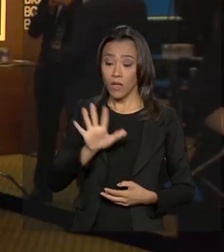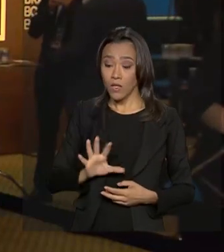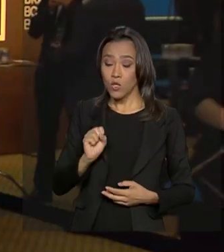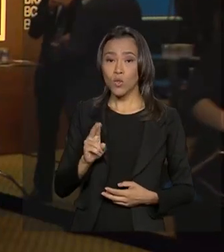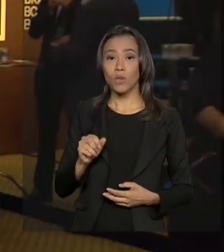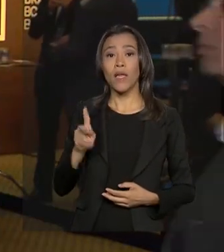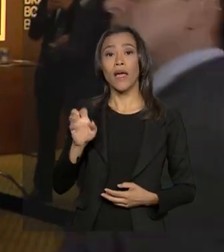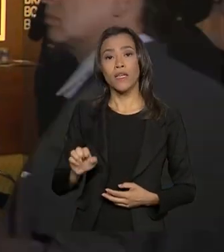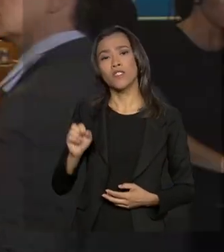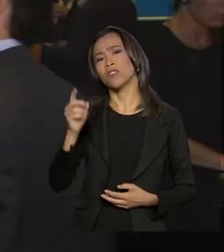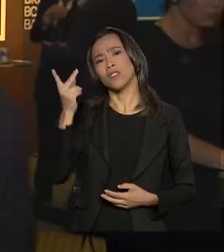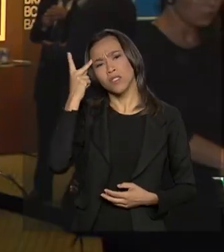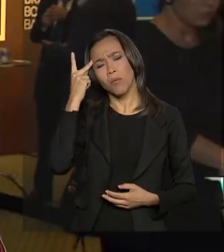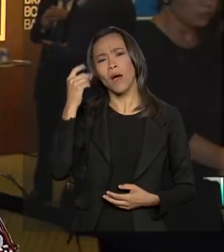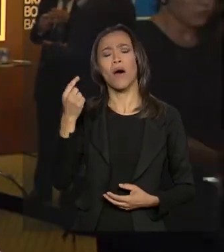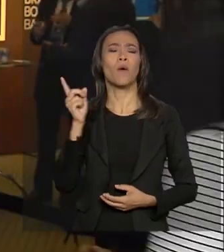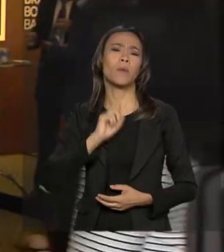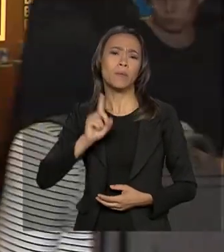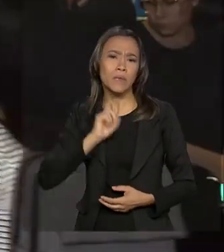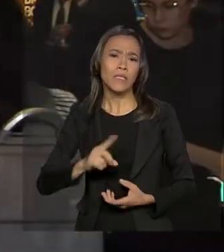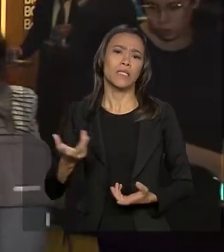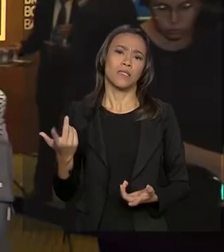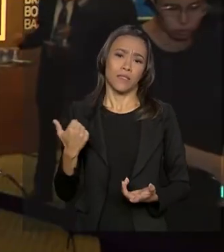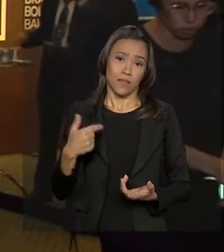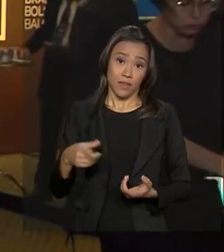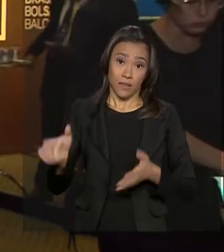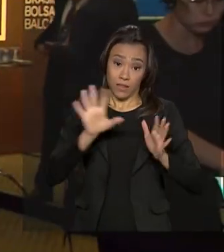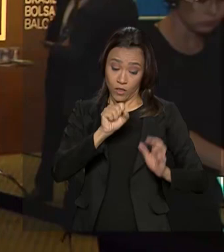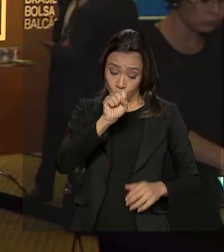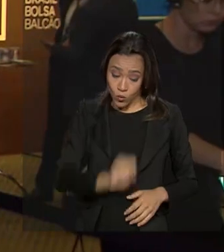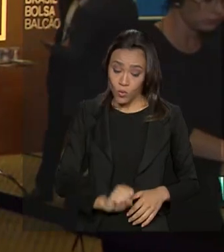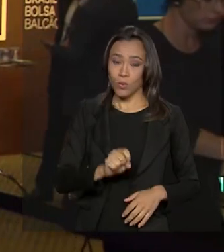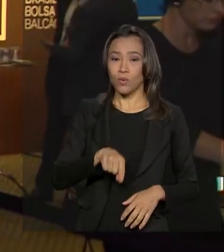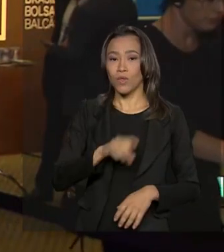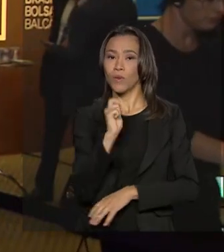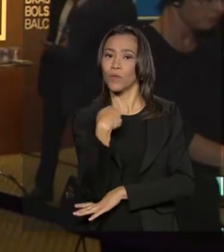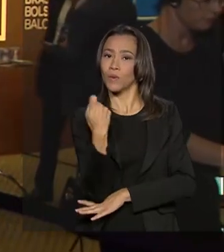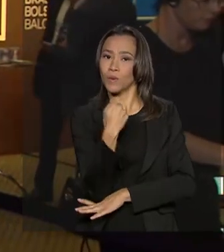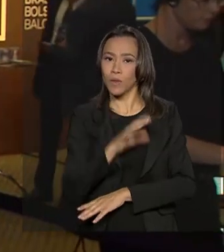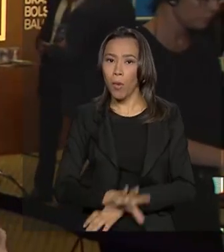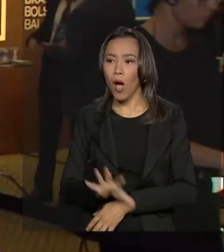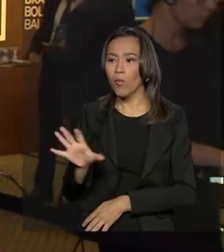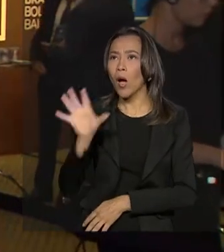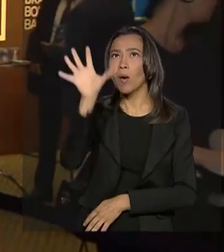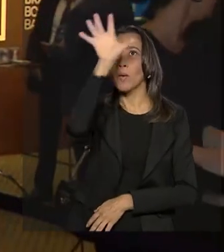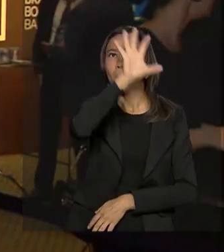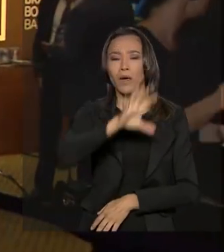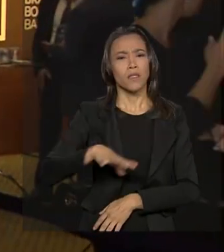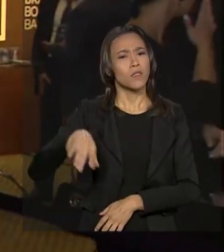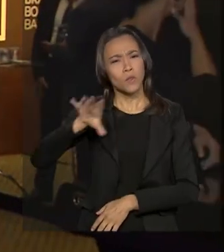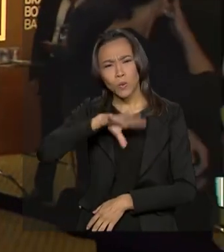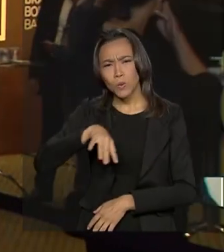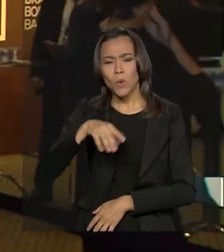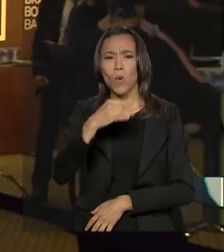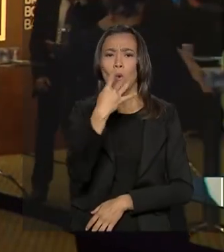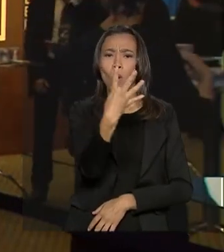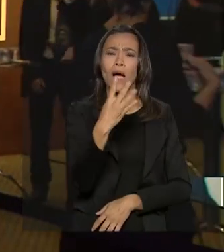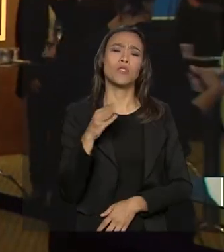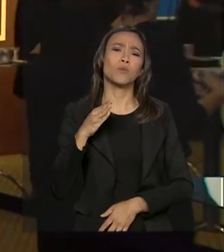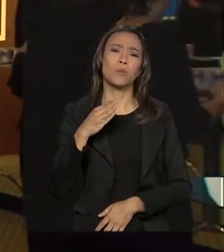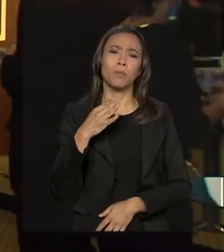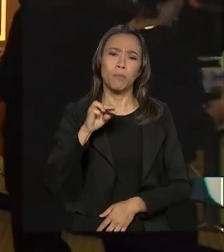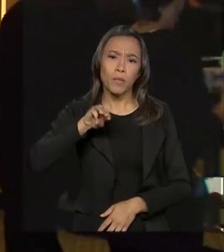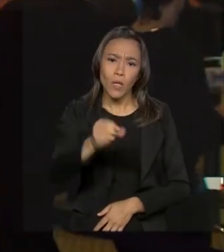tem Lox, em São Paulo, Rio, Minas Gerais e no Sul, Rio Grande do Sul. Como você disse, Renata, investimentos previstos em 4 bilhões e